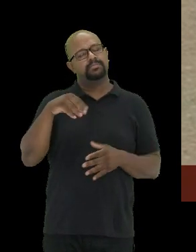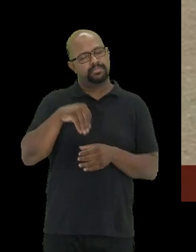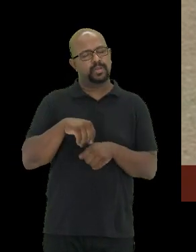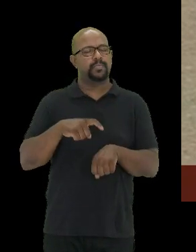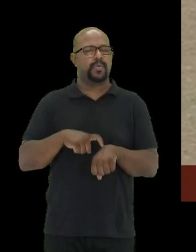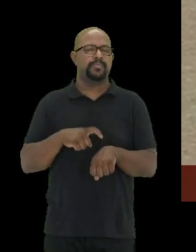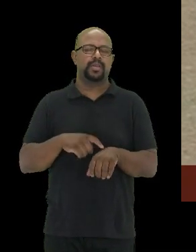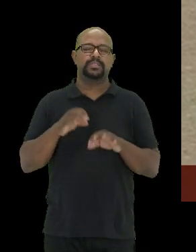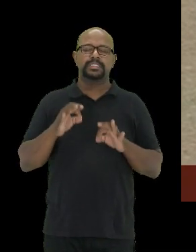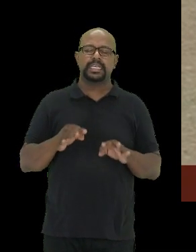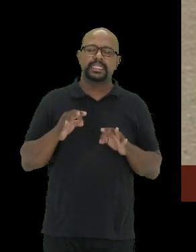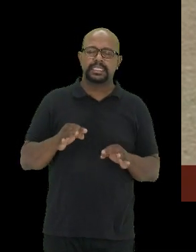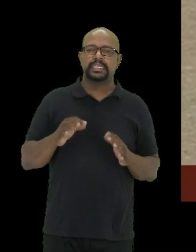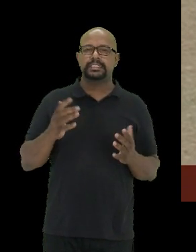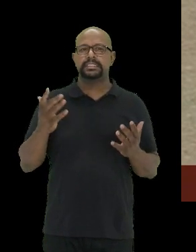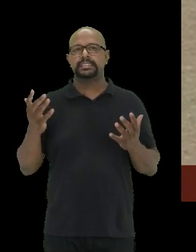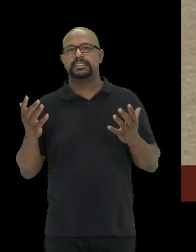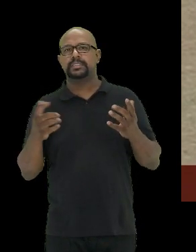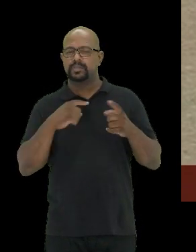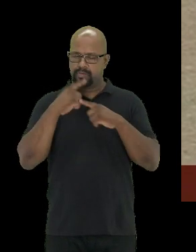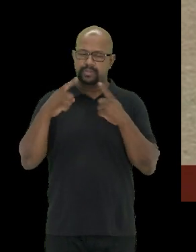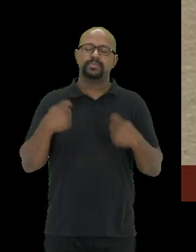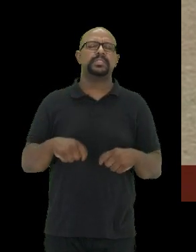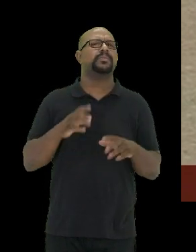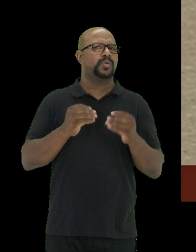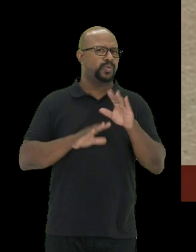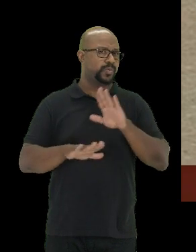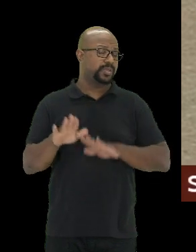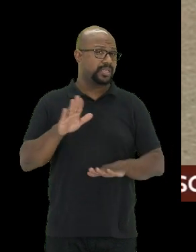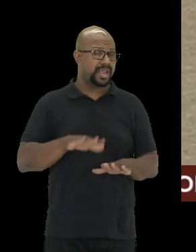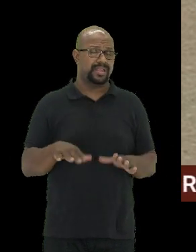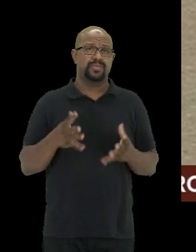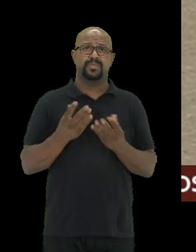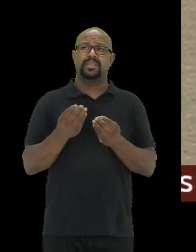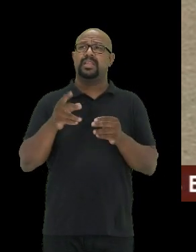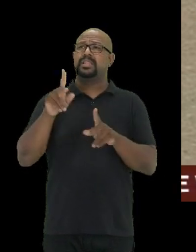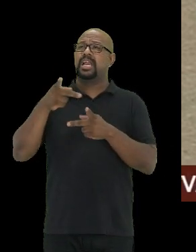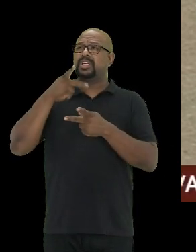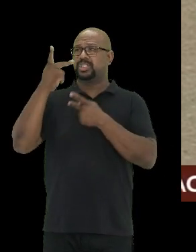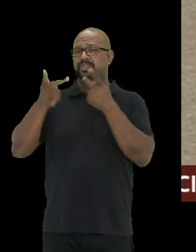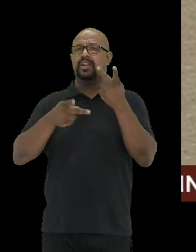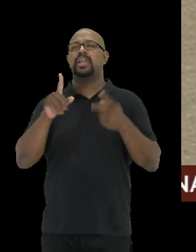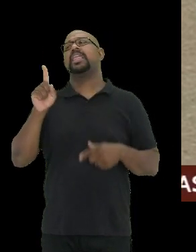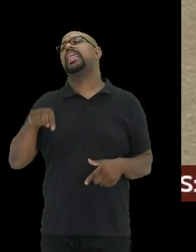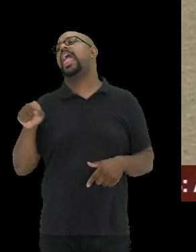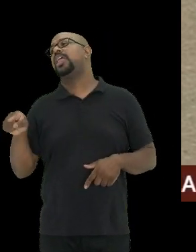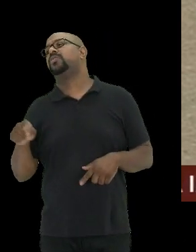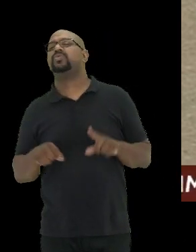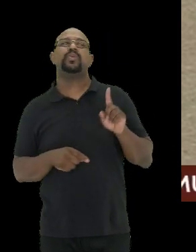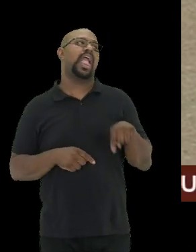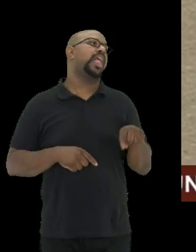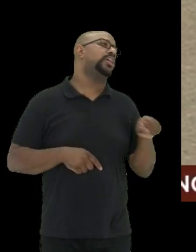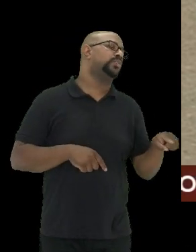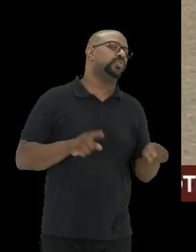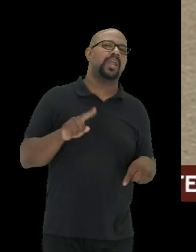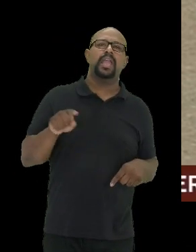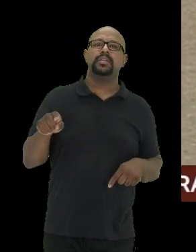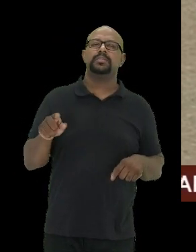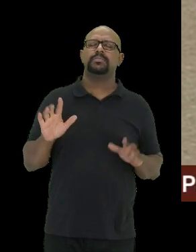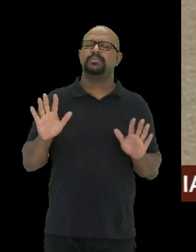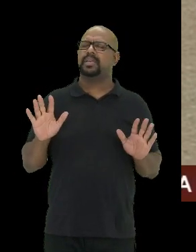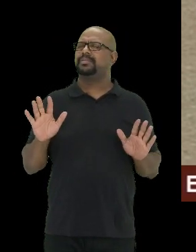de certezas incertas. Então, gente tem que tomar muito cuidado com tanta gente dizendo que é isso, que é aquilo, que, na verdade,